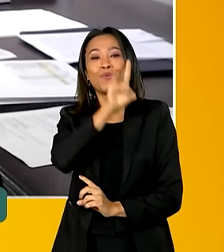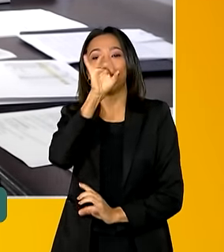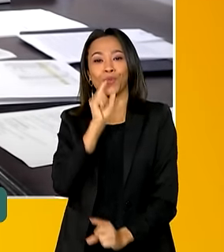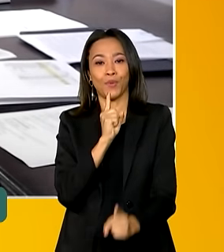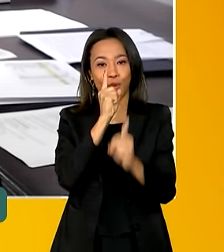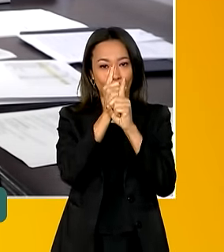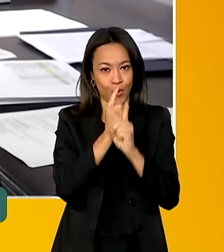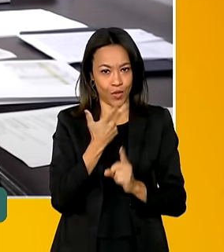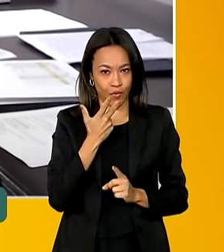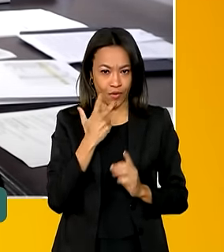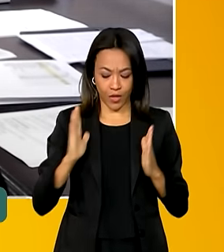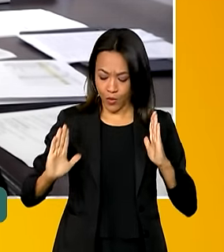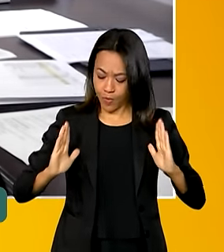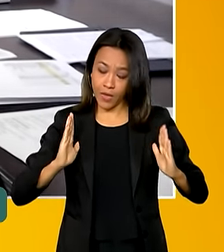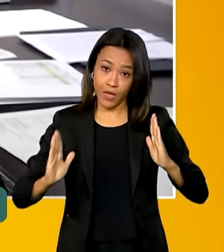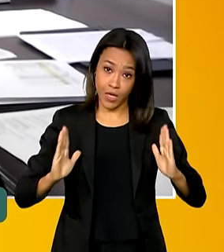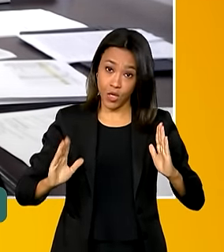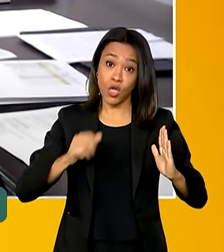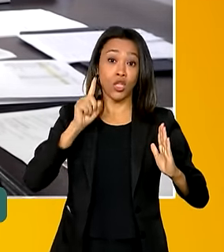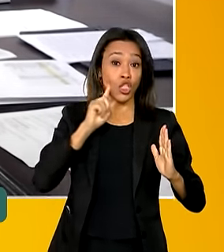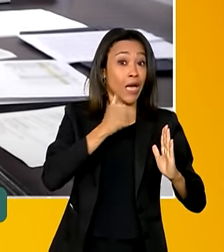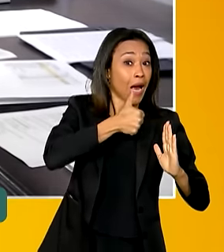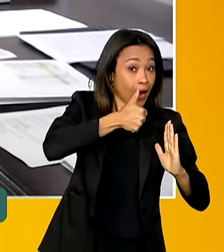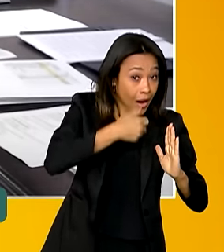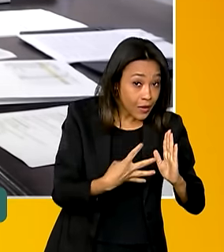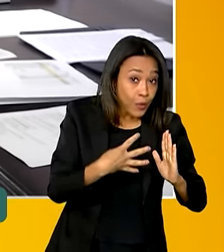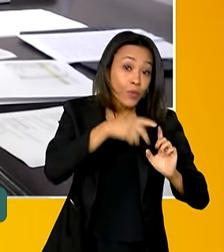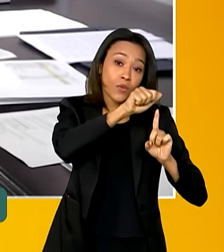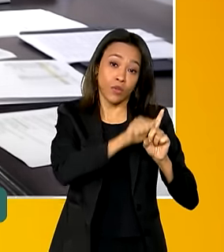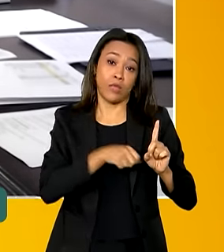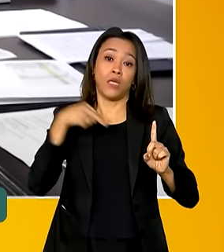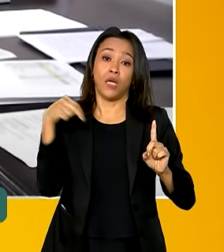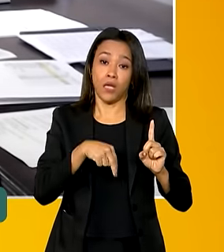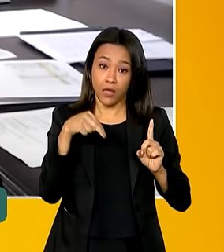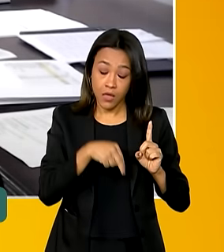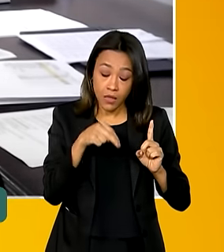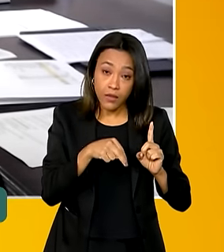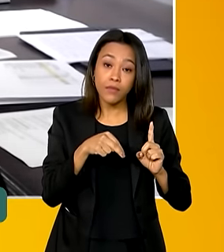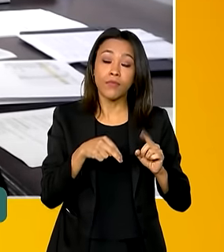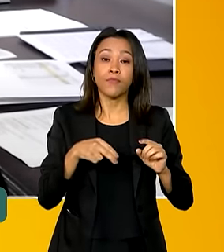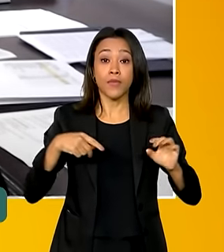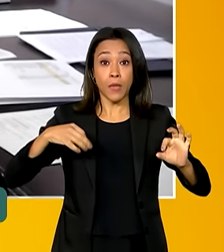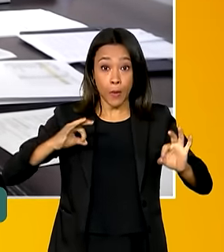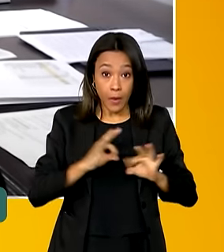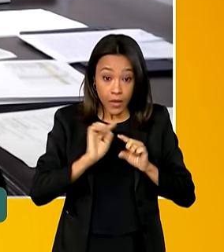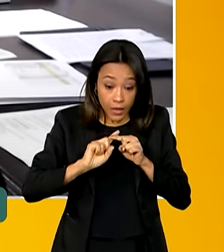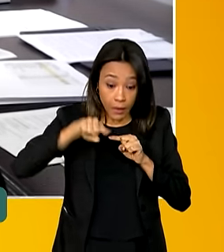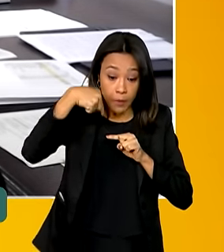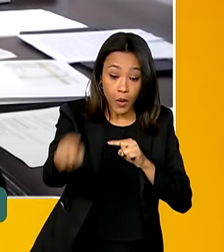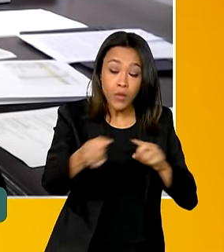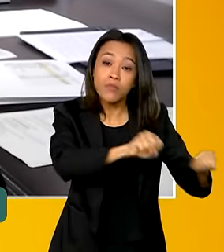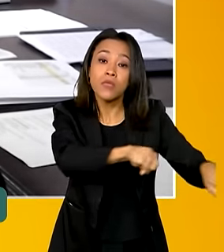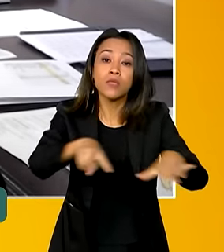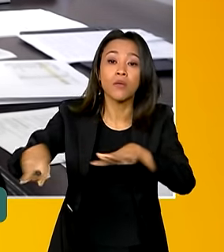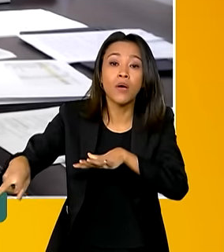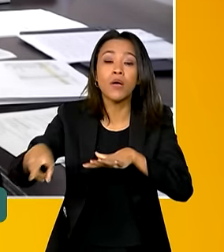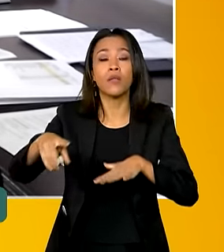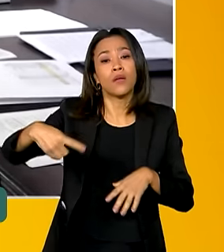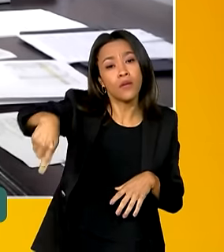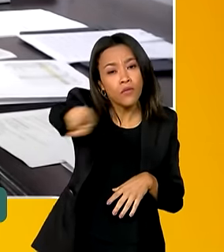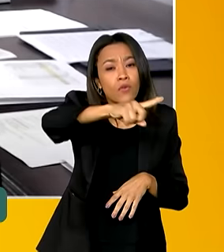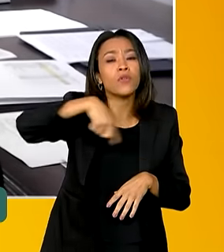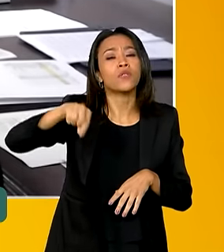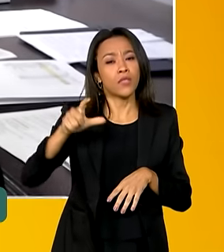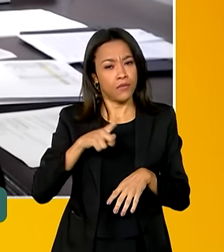mencionei, particularmente no dia 14 de novembro. E a partir da semana que vem, você terá também